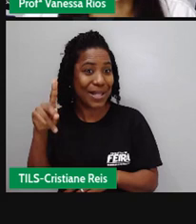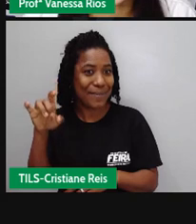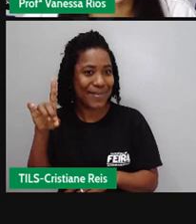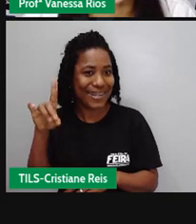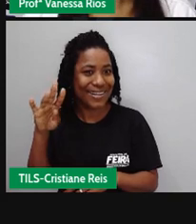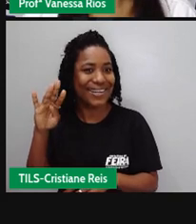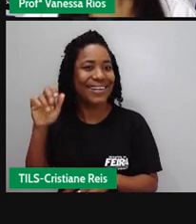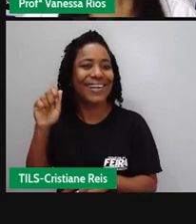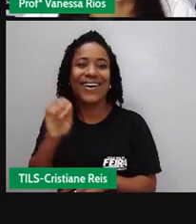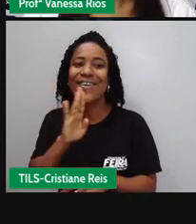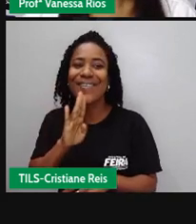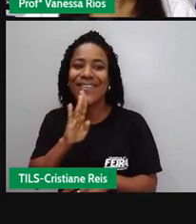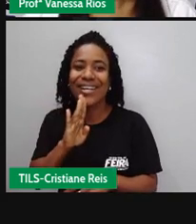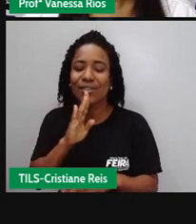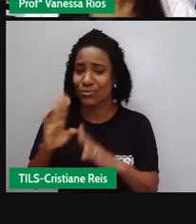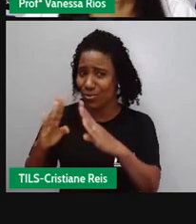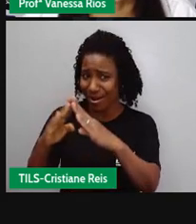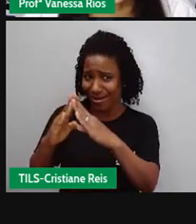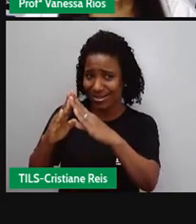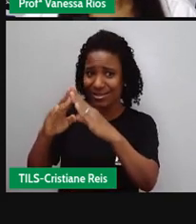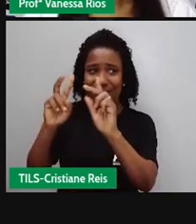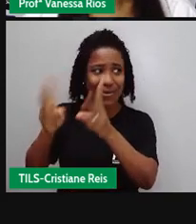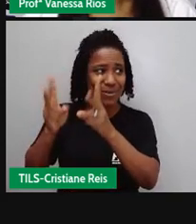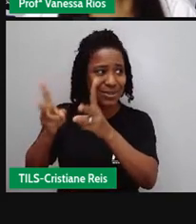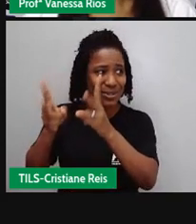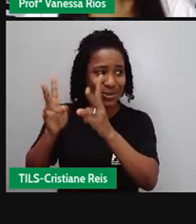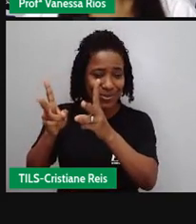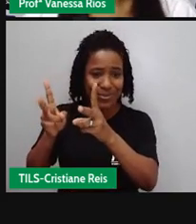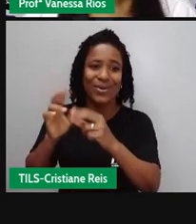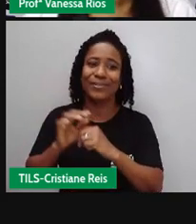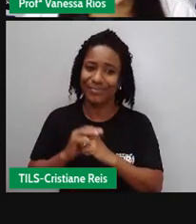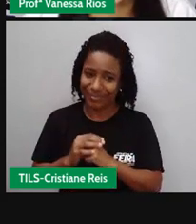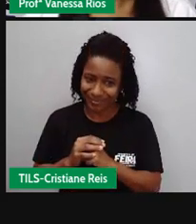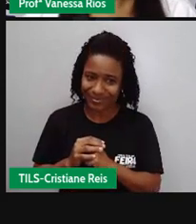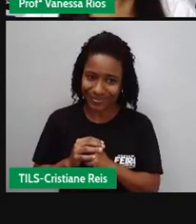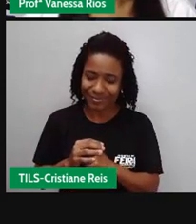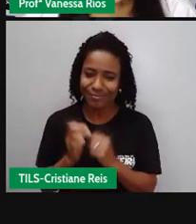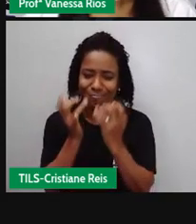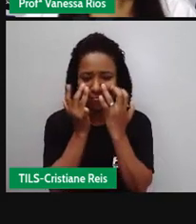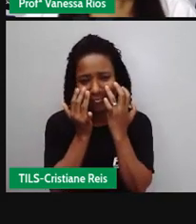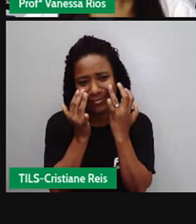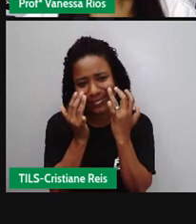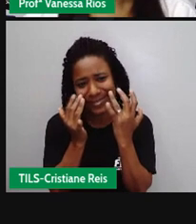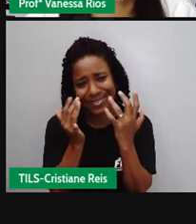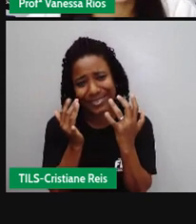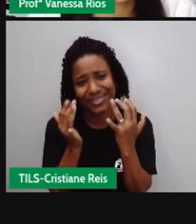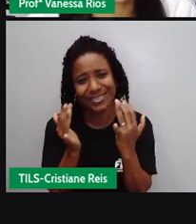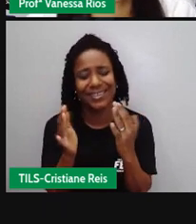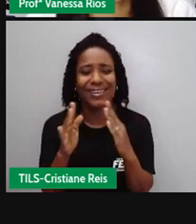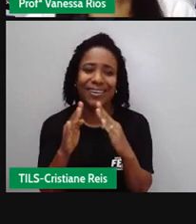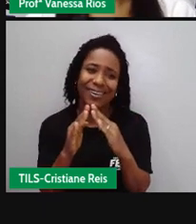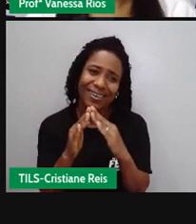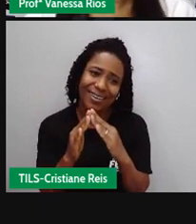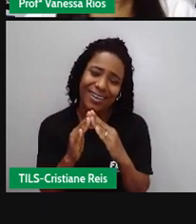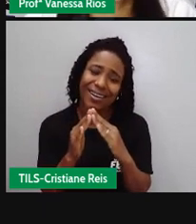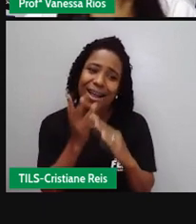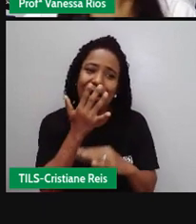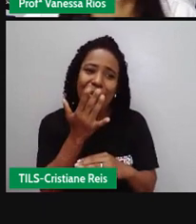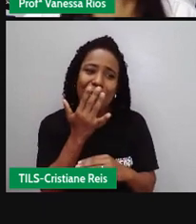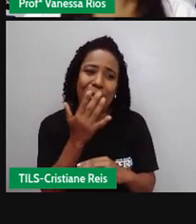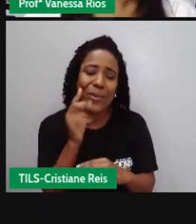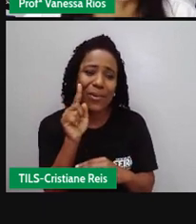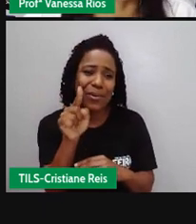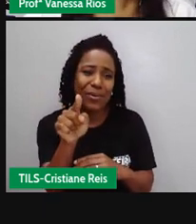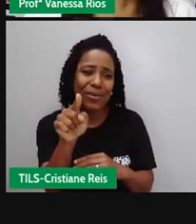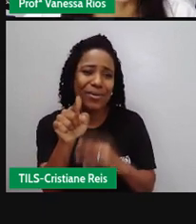casa está lá intacta ele sente vontade de chorar a cor era outra tinha